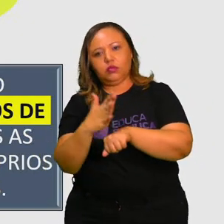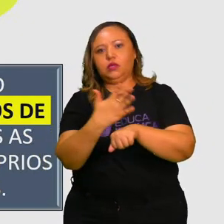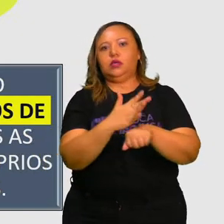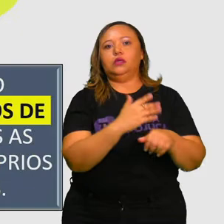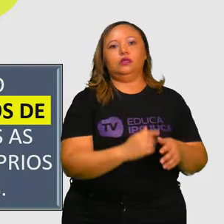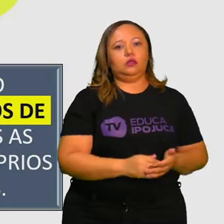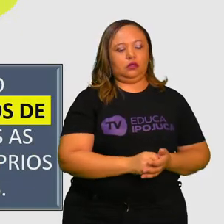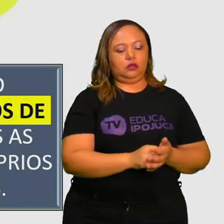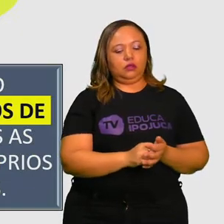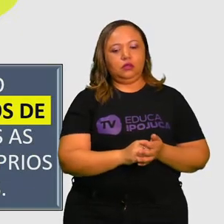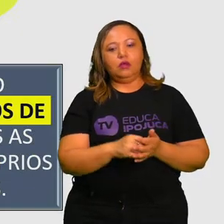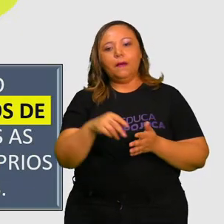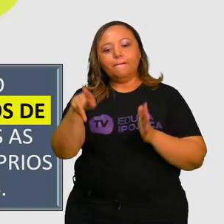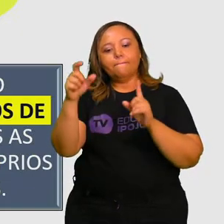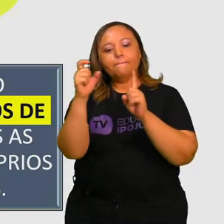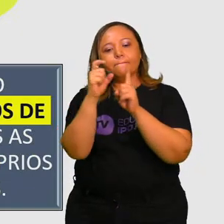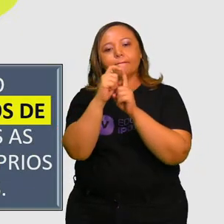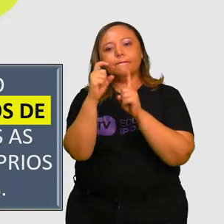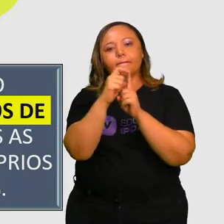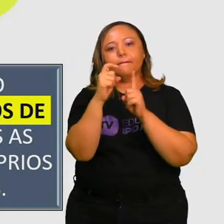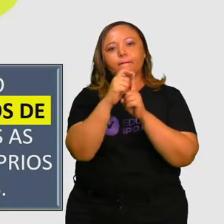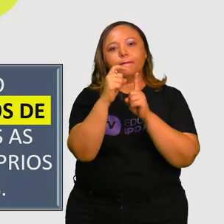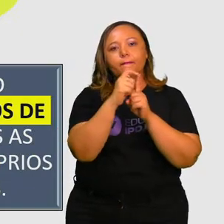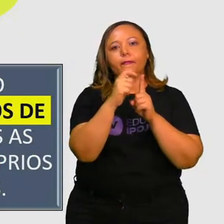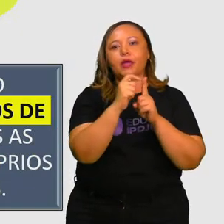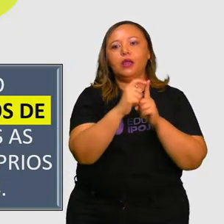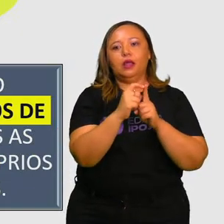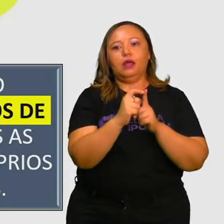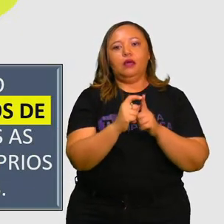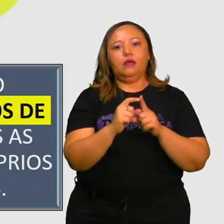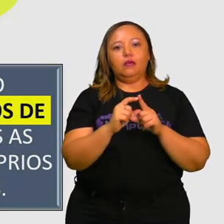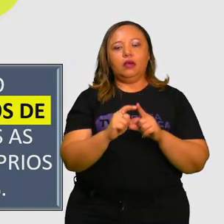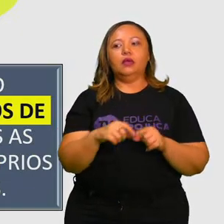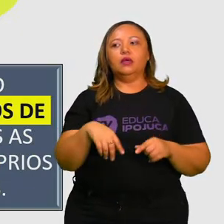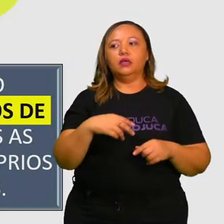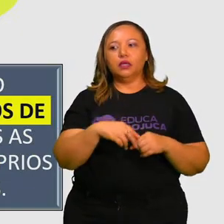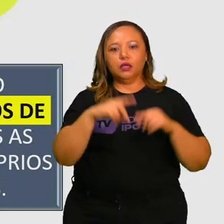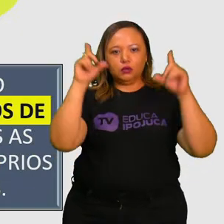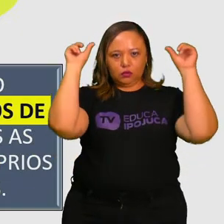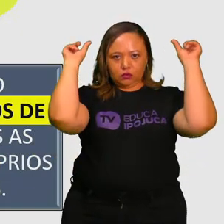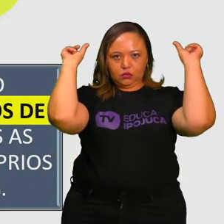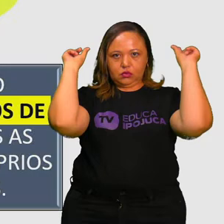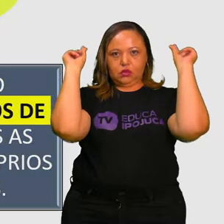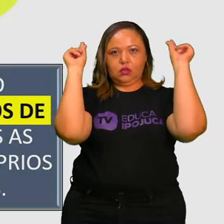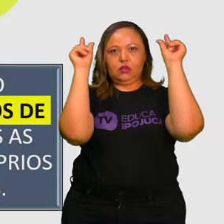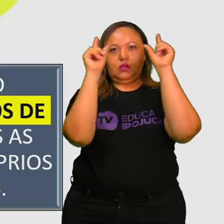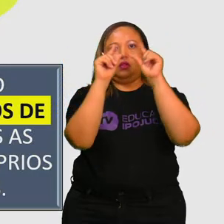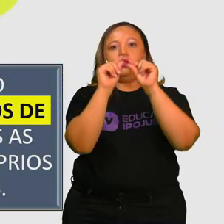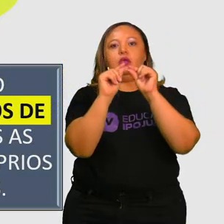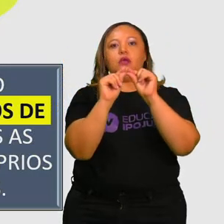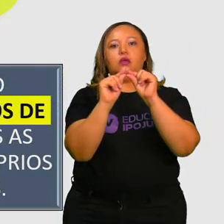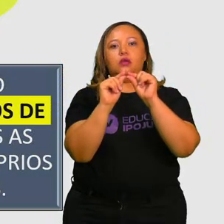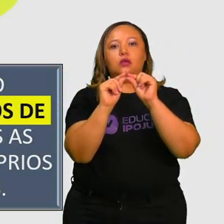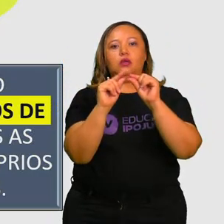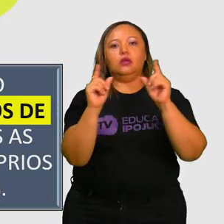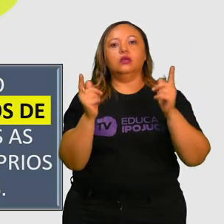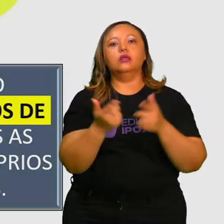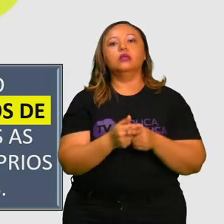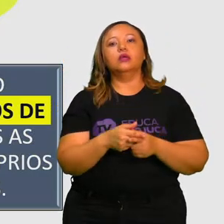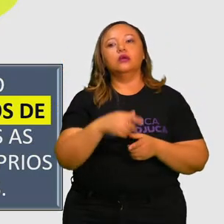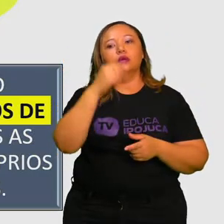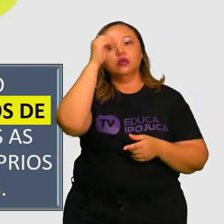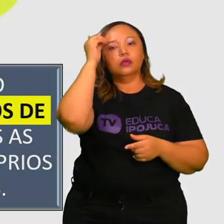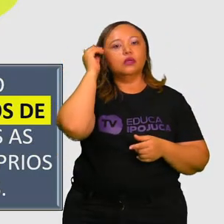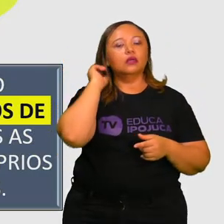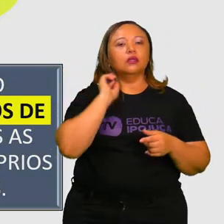princípios. A palavra deriva do latim e significa conhecimento, saber. Em geral, a